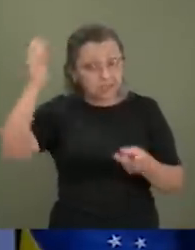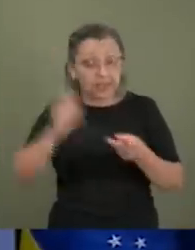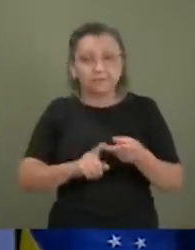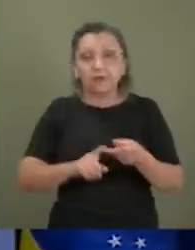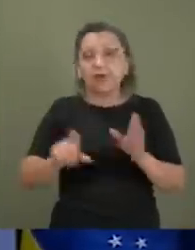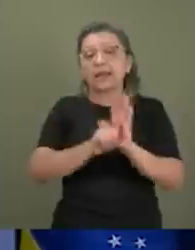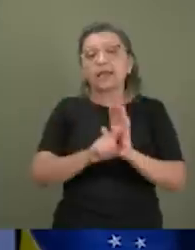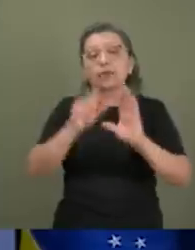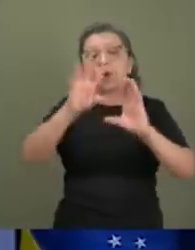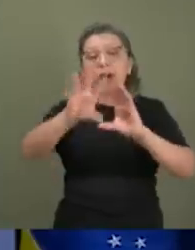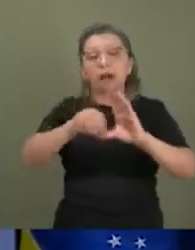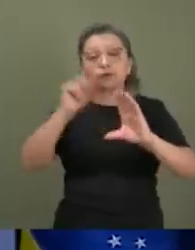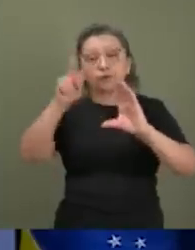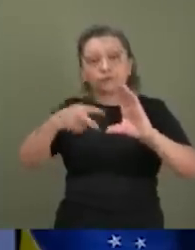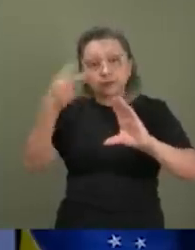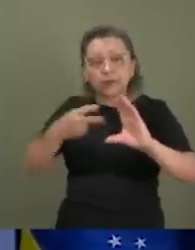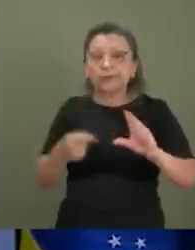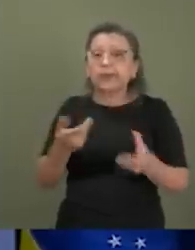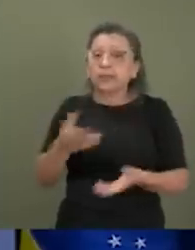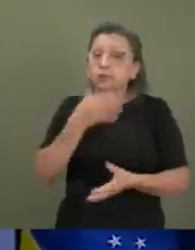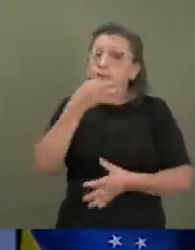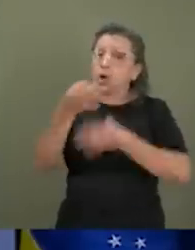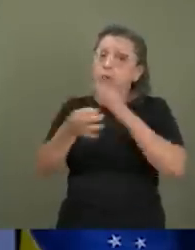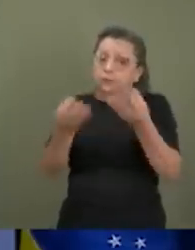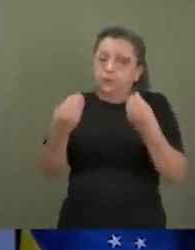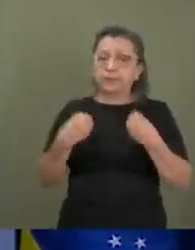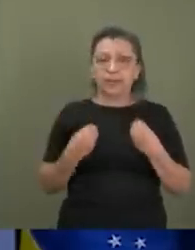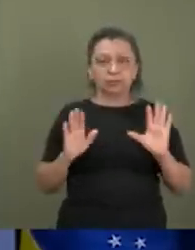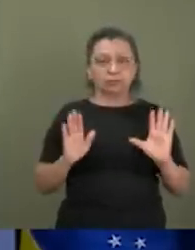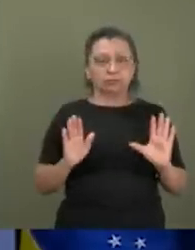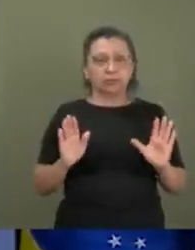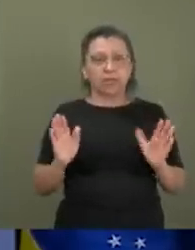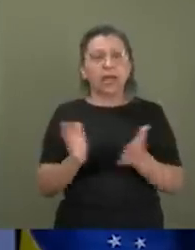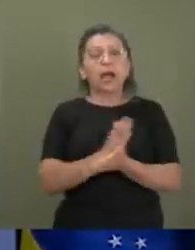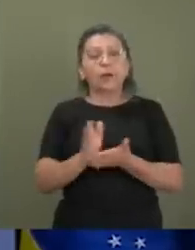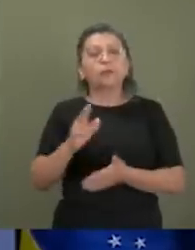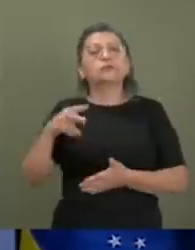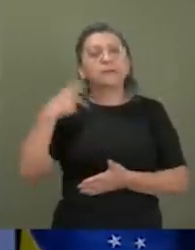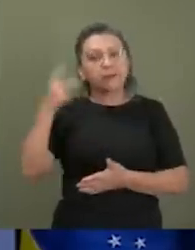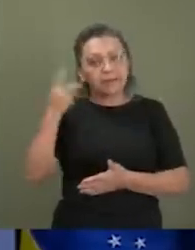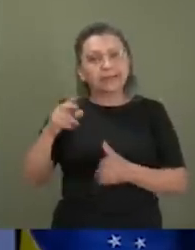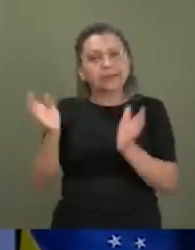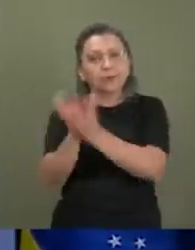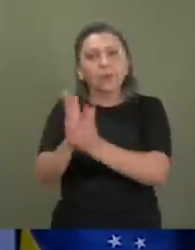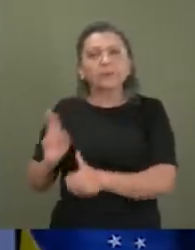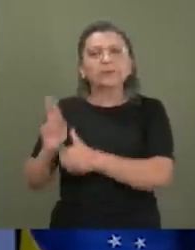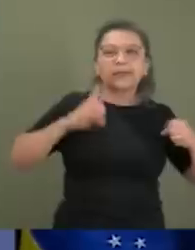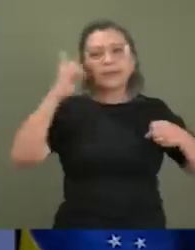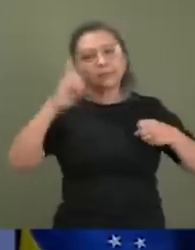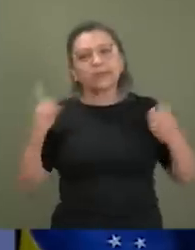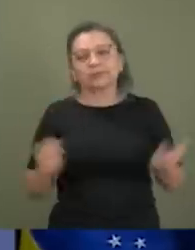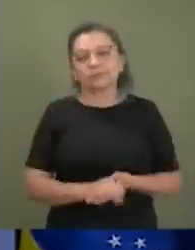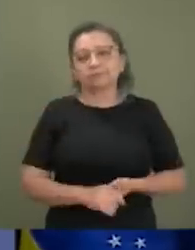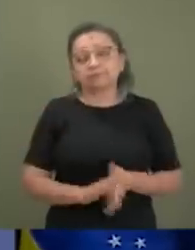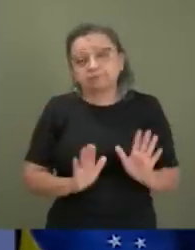Lei do Audiovisual. Esse foi o argumento que me foi dado por parlamentares e representantes do governo, senadores e deputados.